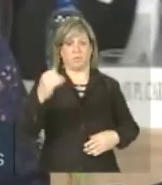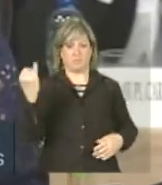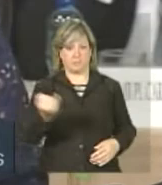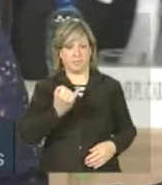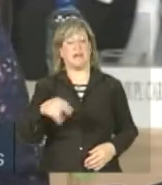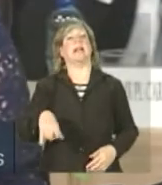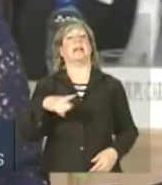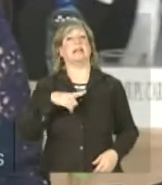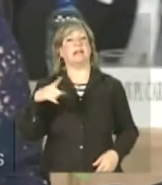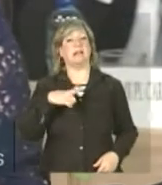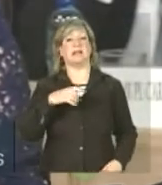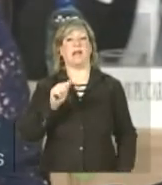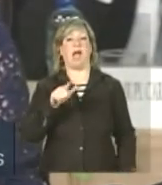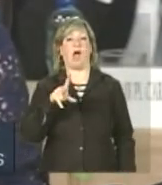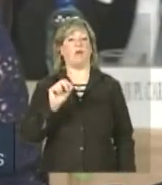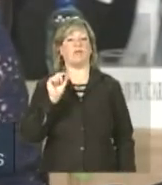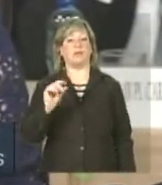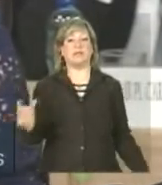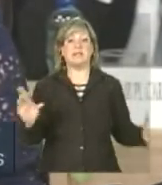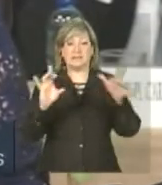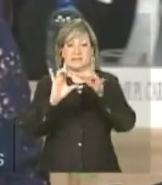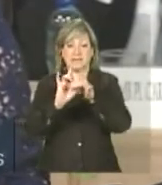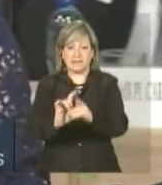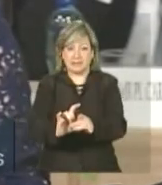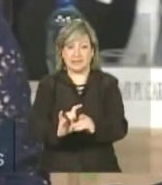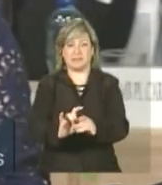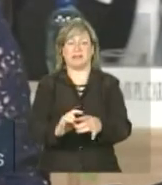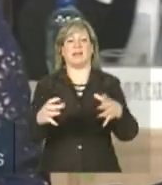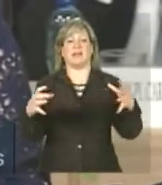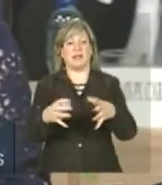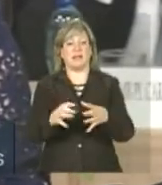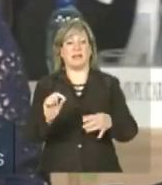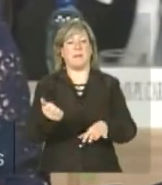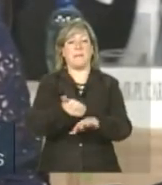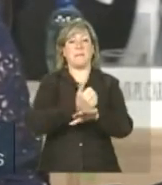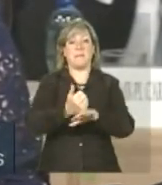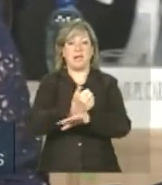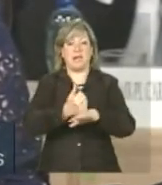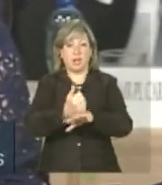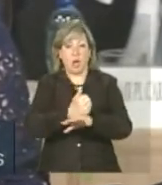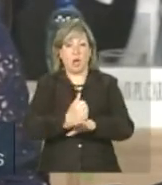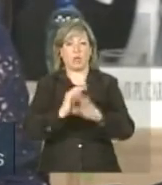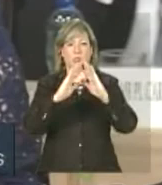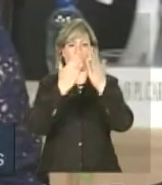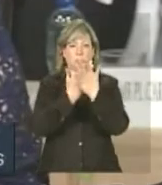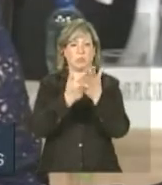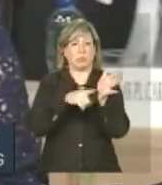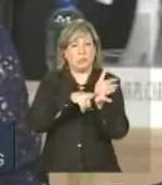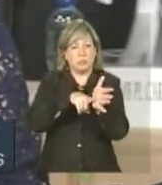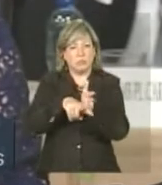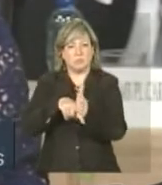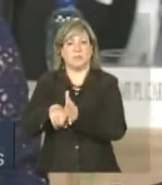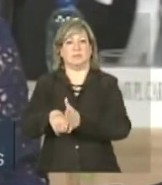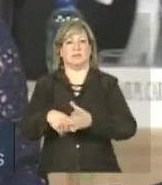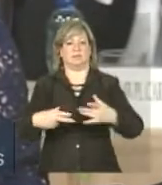objetivo a integração entre as melhores instituições de pesquisa,